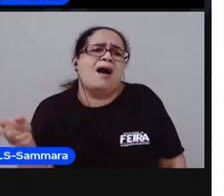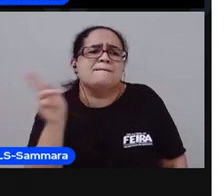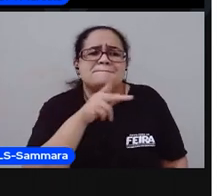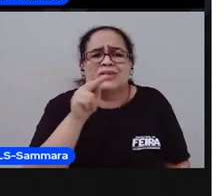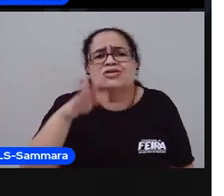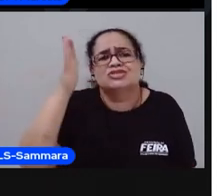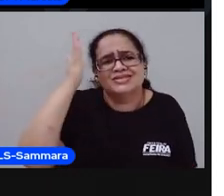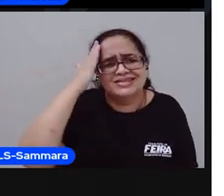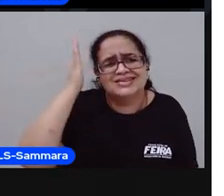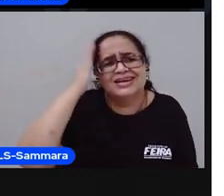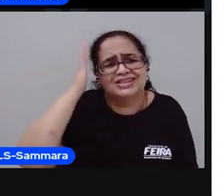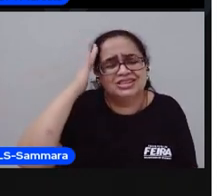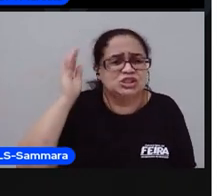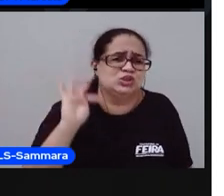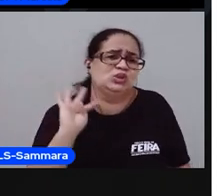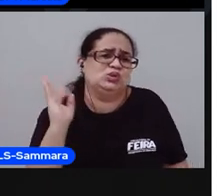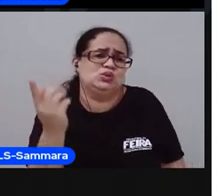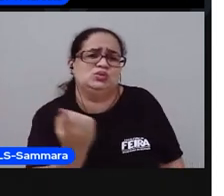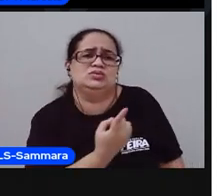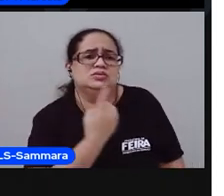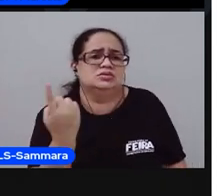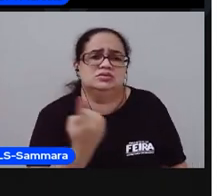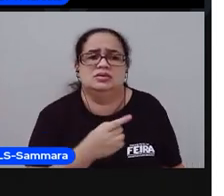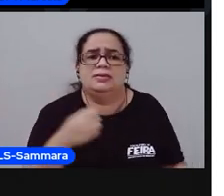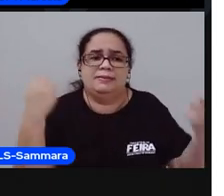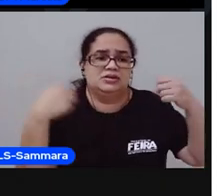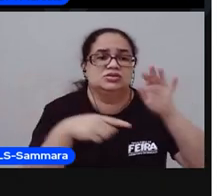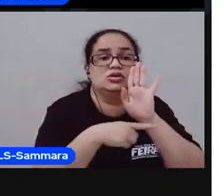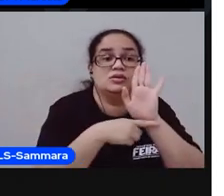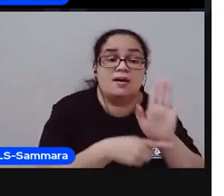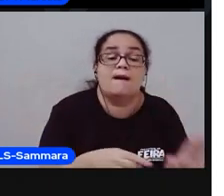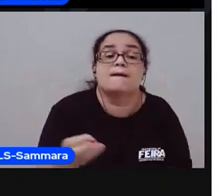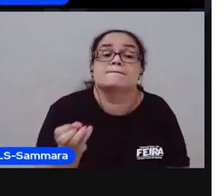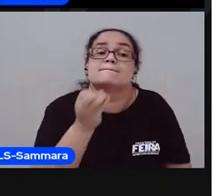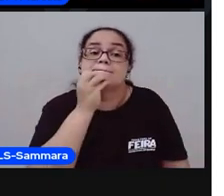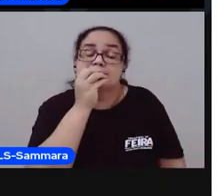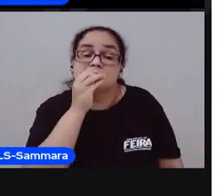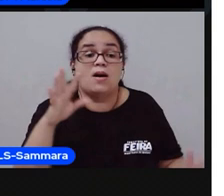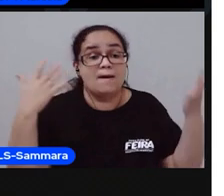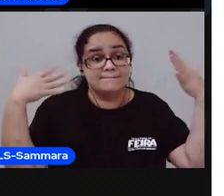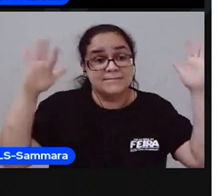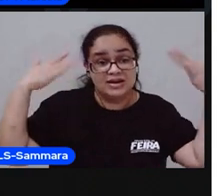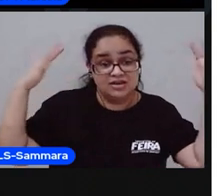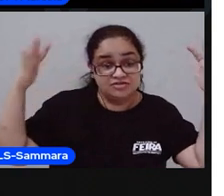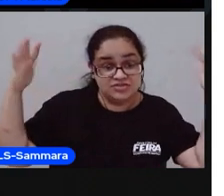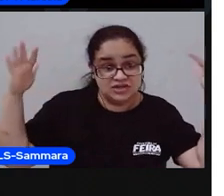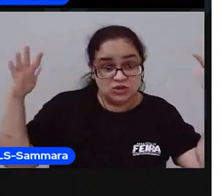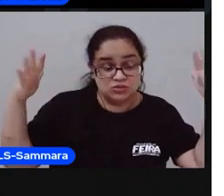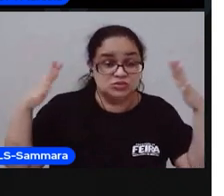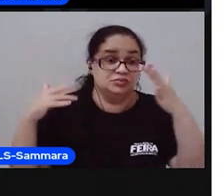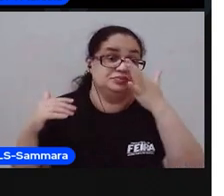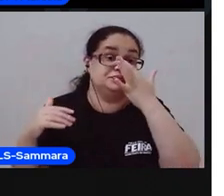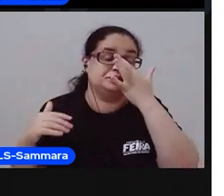sei. Eu já sei fazer tudo sozinho. Eu não preciso de ajuda. Que bom. Excelente. Palmas pra você.